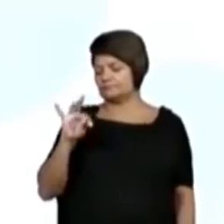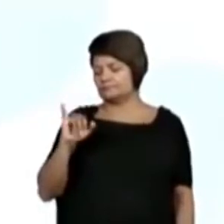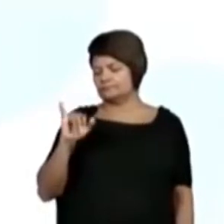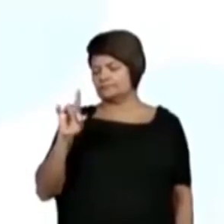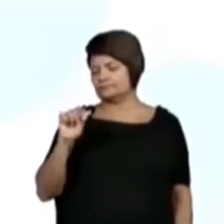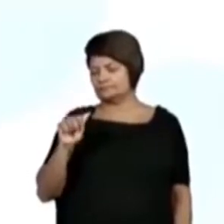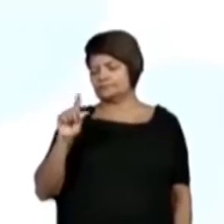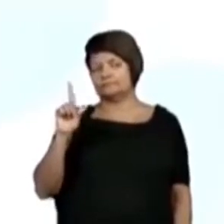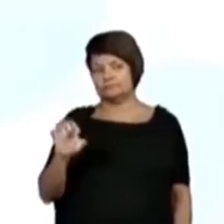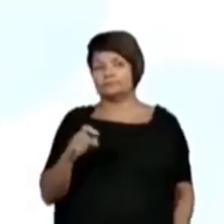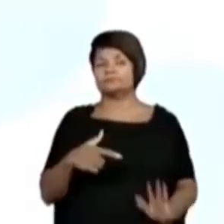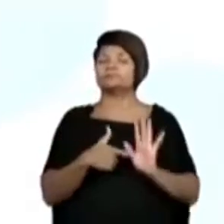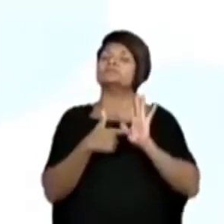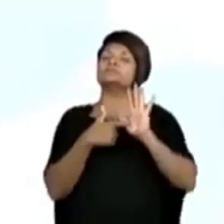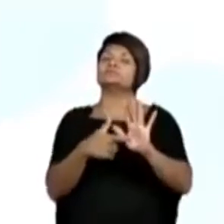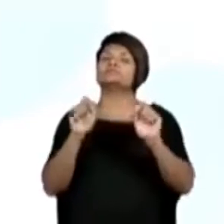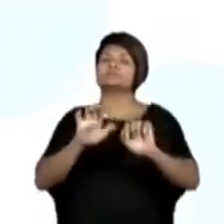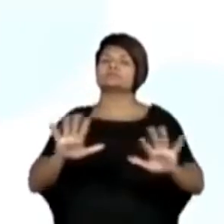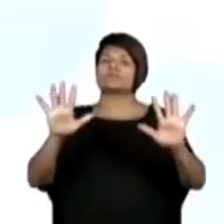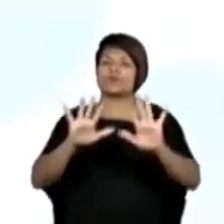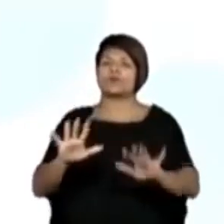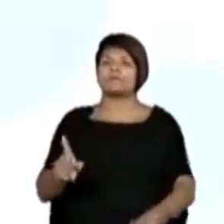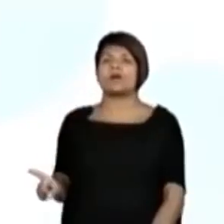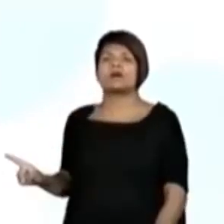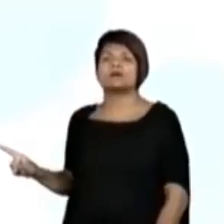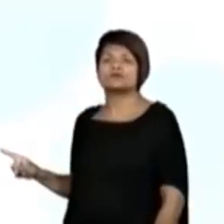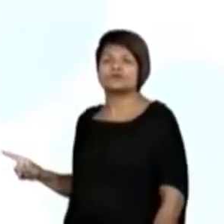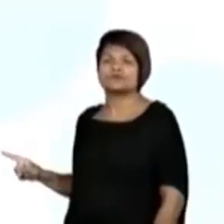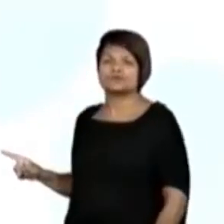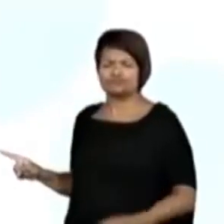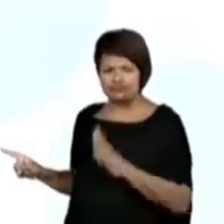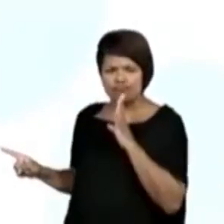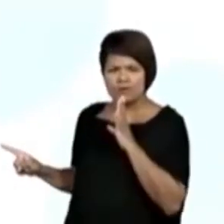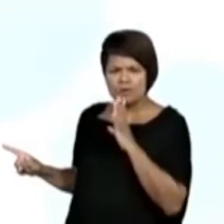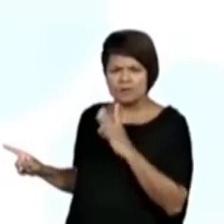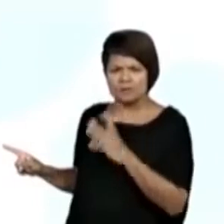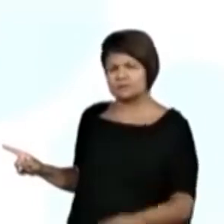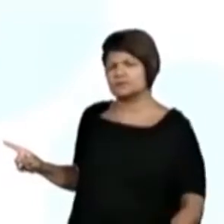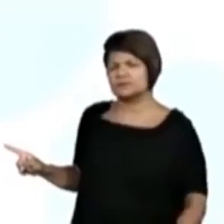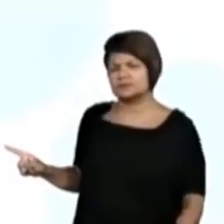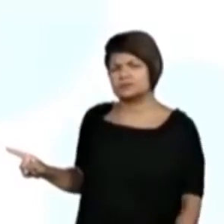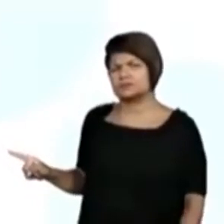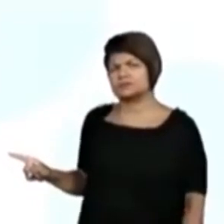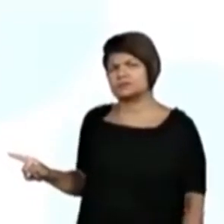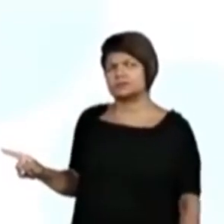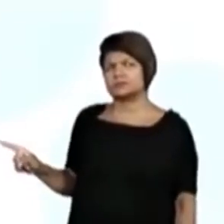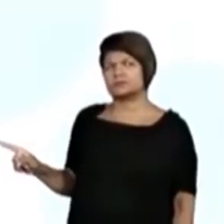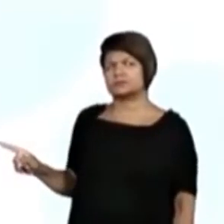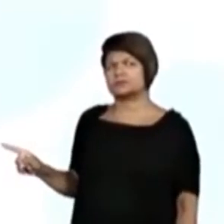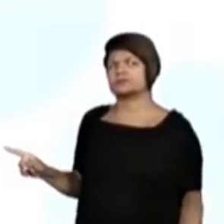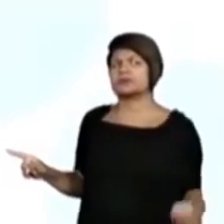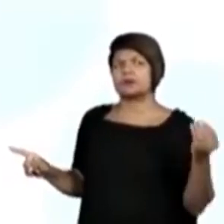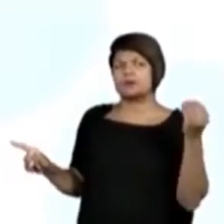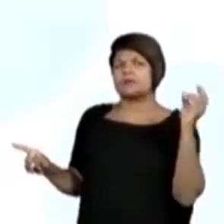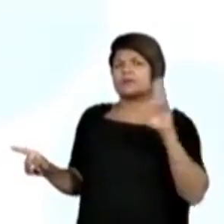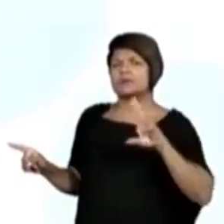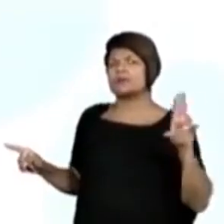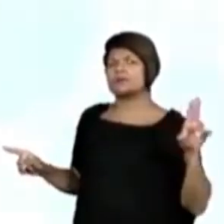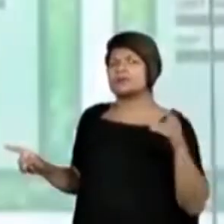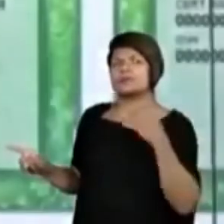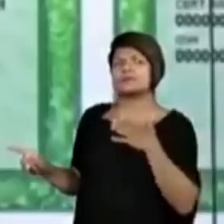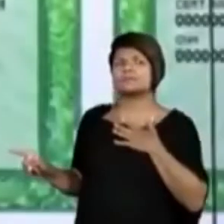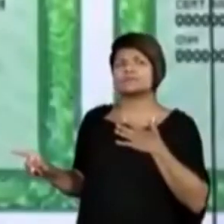mostrando aqui, nessa imagem? Já viram esse documento? Como que chama esse documento?